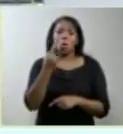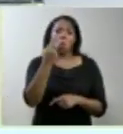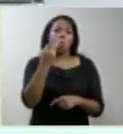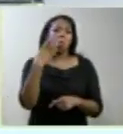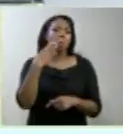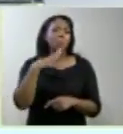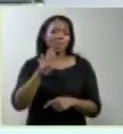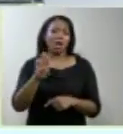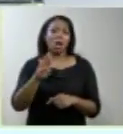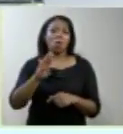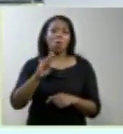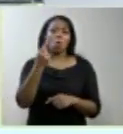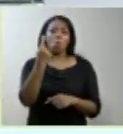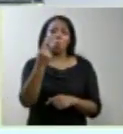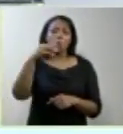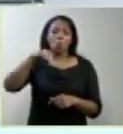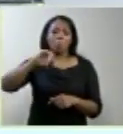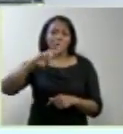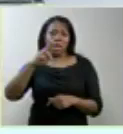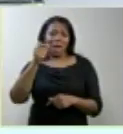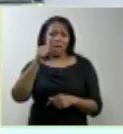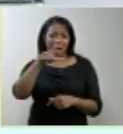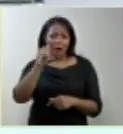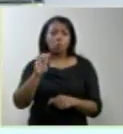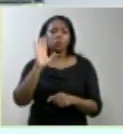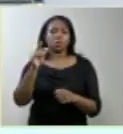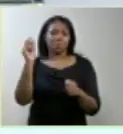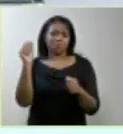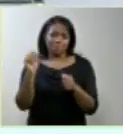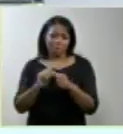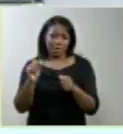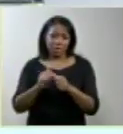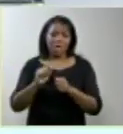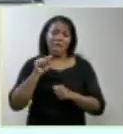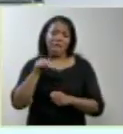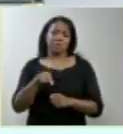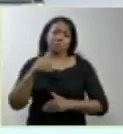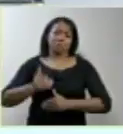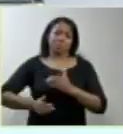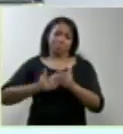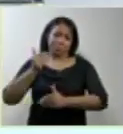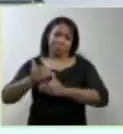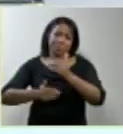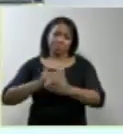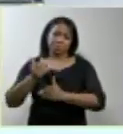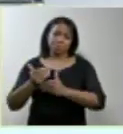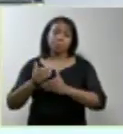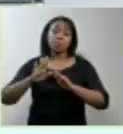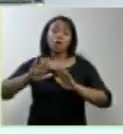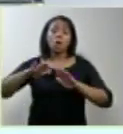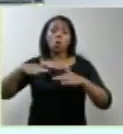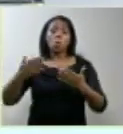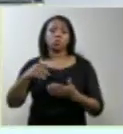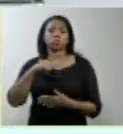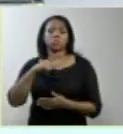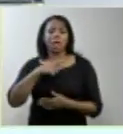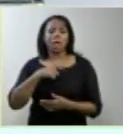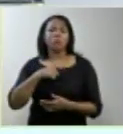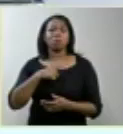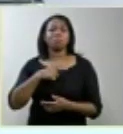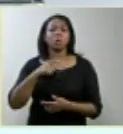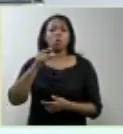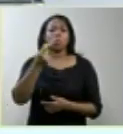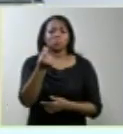pela facilidade que se tem de realizar esse processo quando existe um certo poder econômico